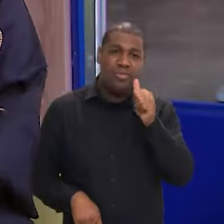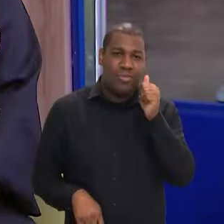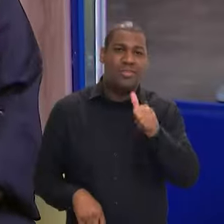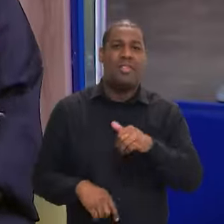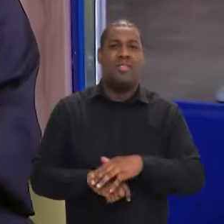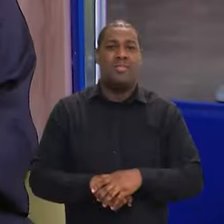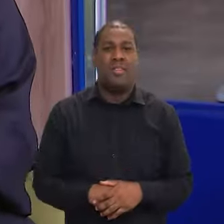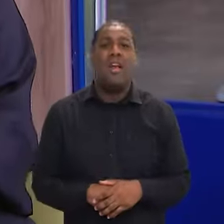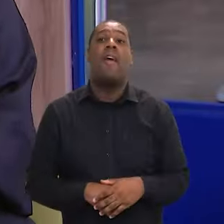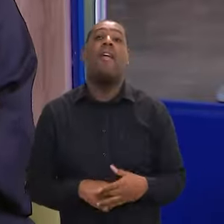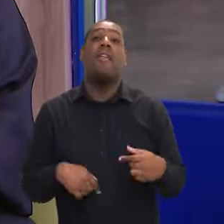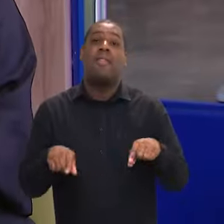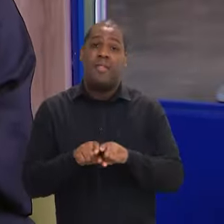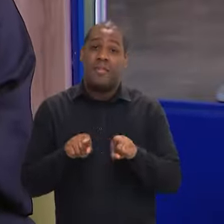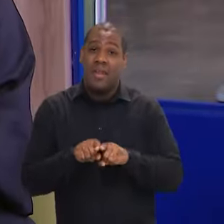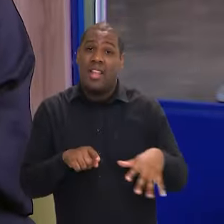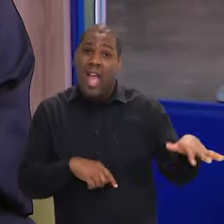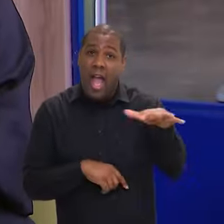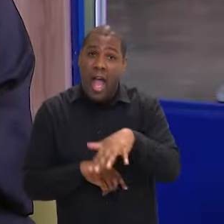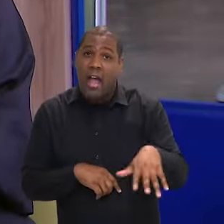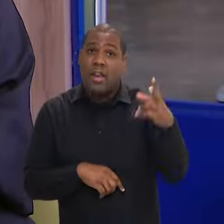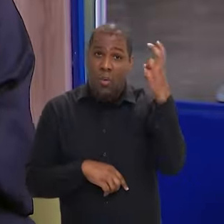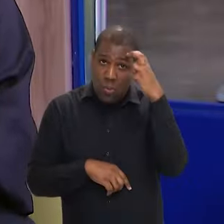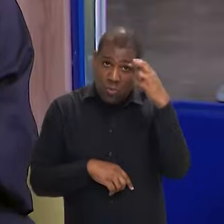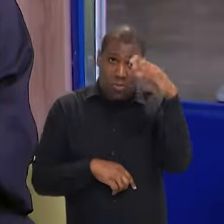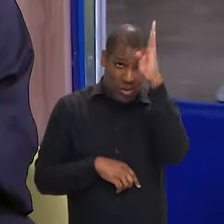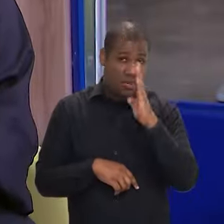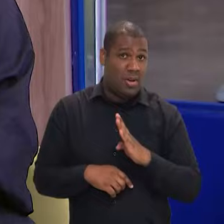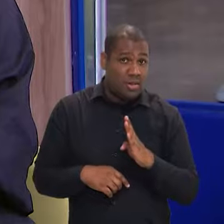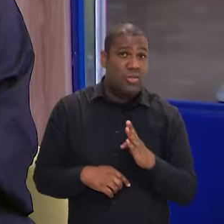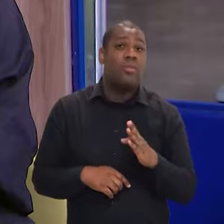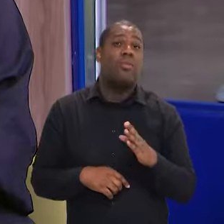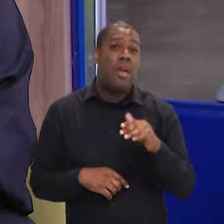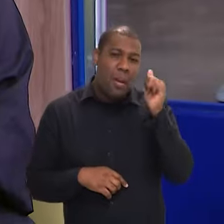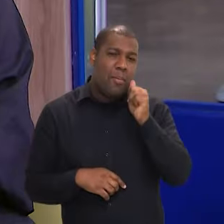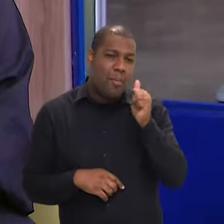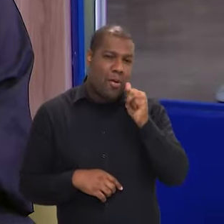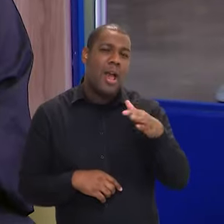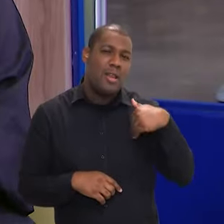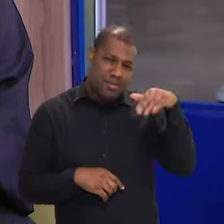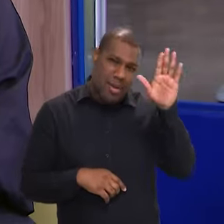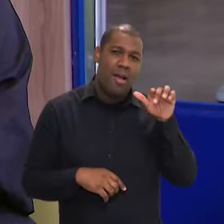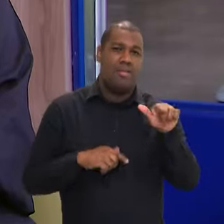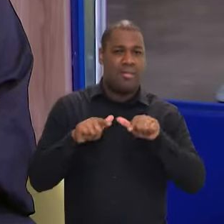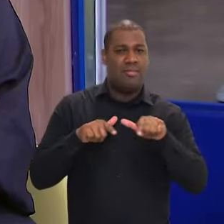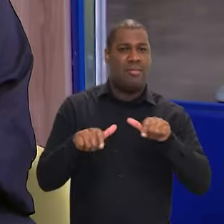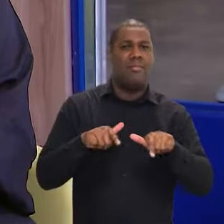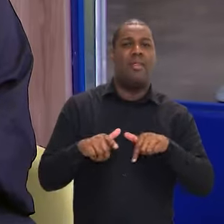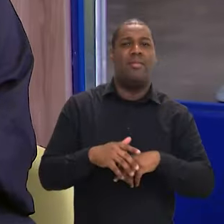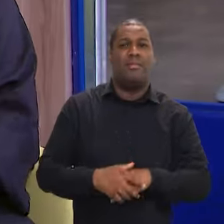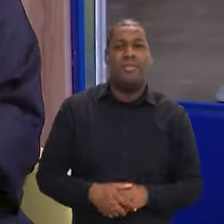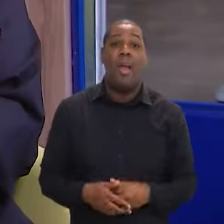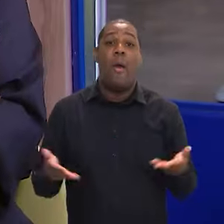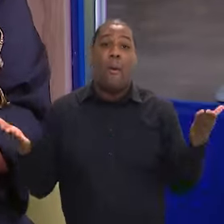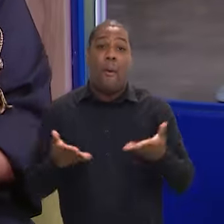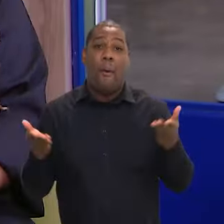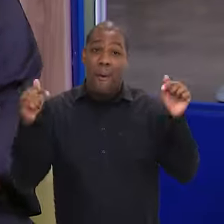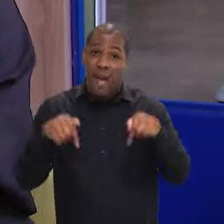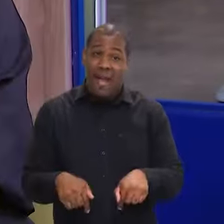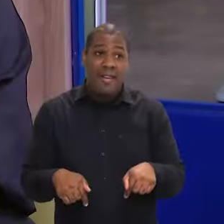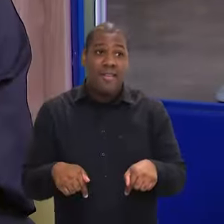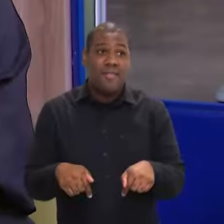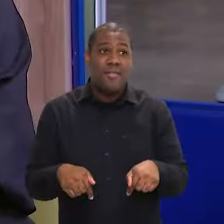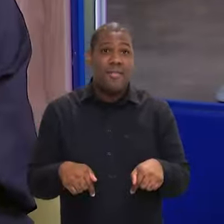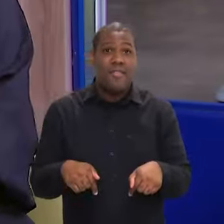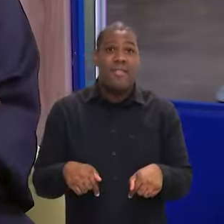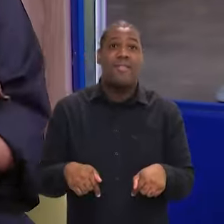próprio setor cultural, né? Muitas mulheres trabalhando com cultura. Então, eu acho até que foi uma oportunidade muito bacana a gente poder reunir